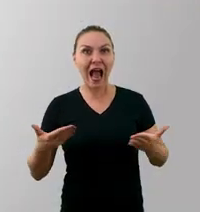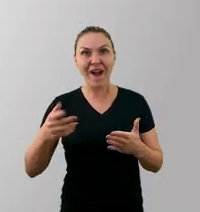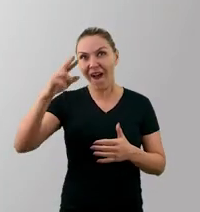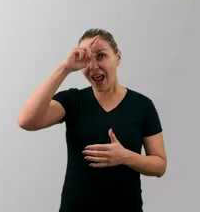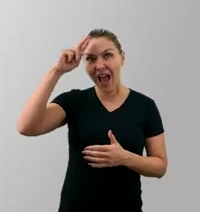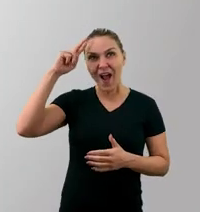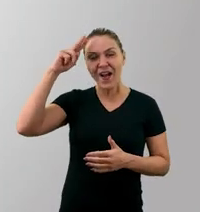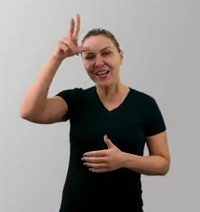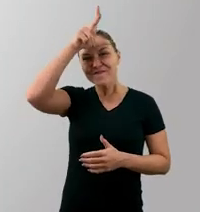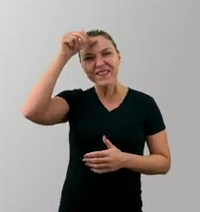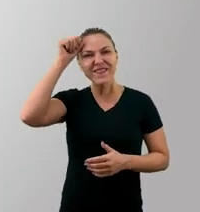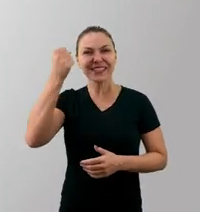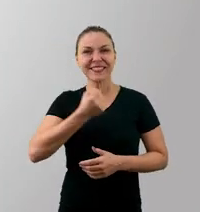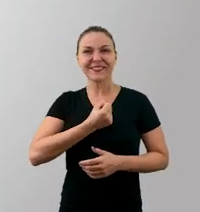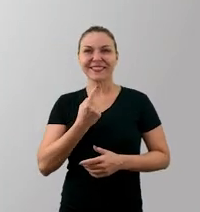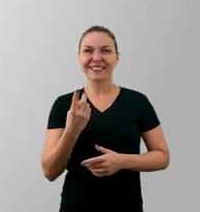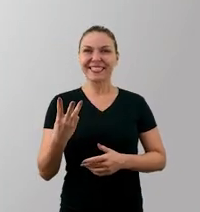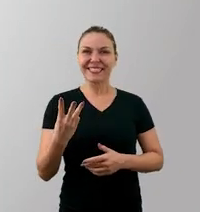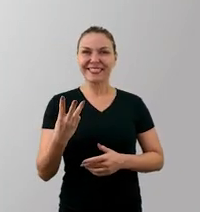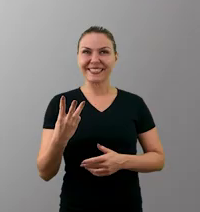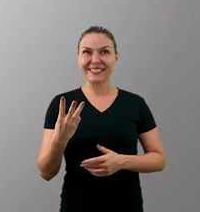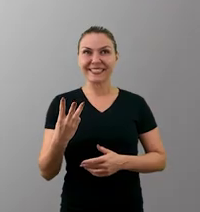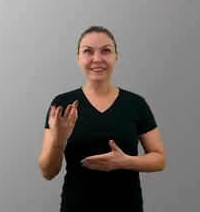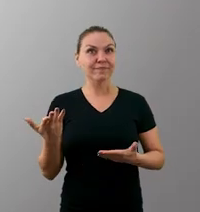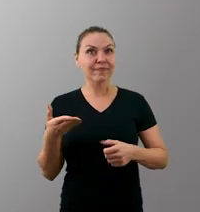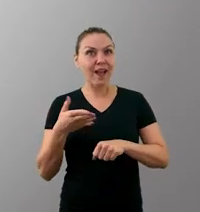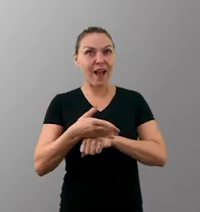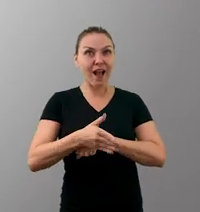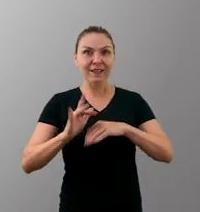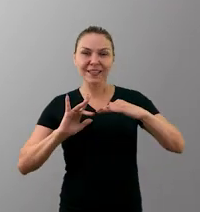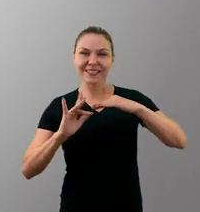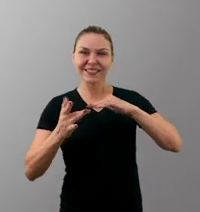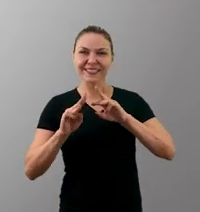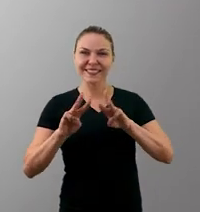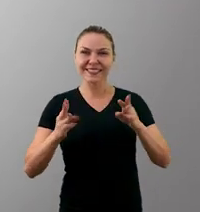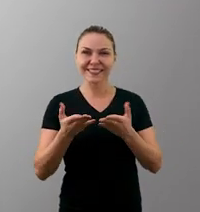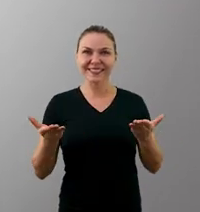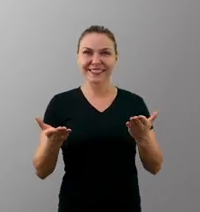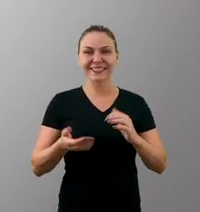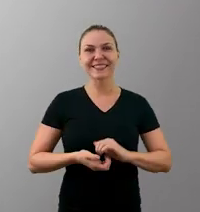Agora é Roque Prefeito 13. Acesse nossas redes sociais.